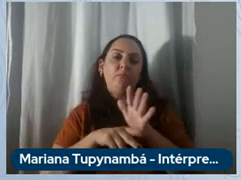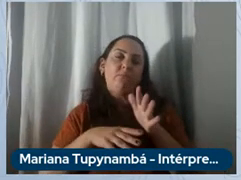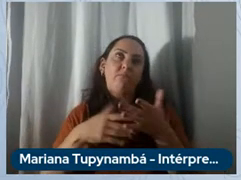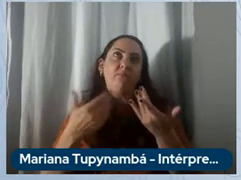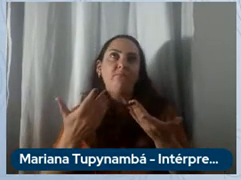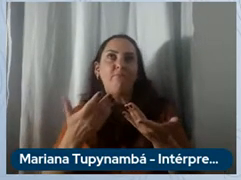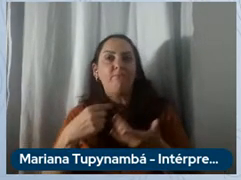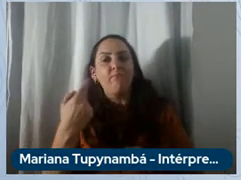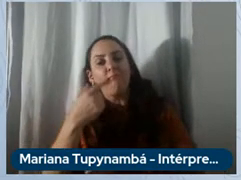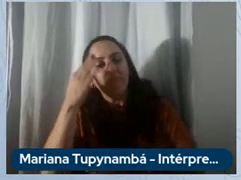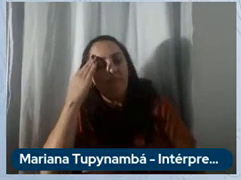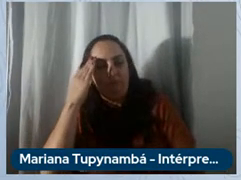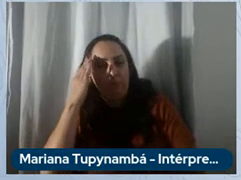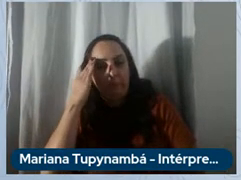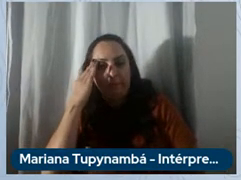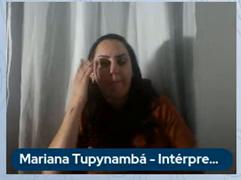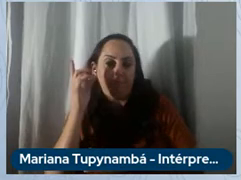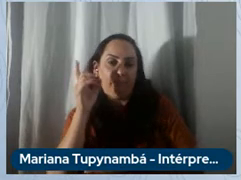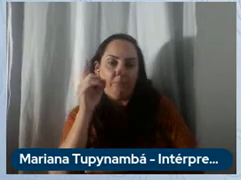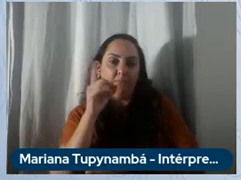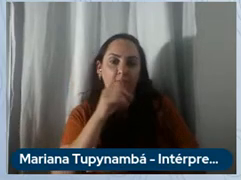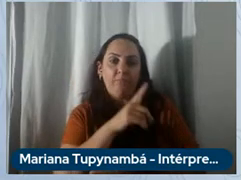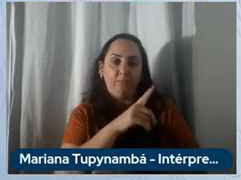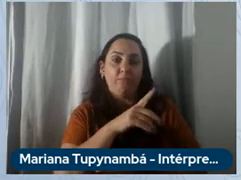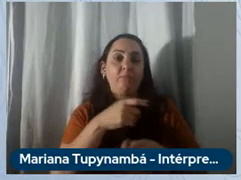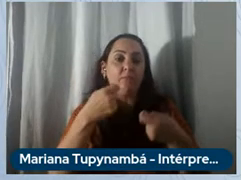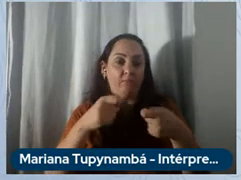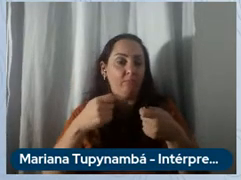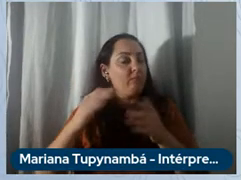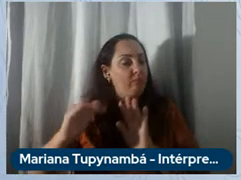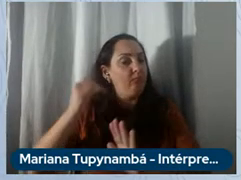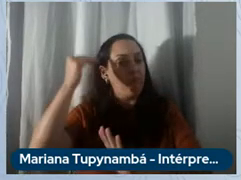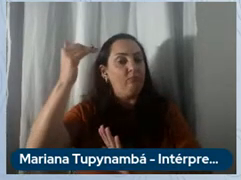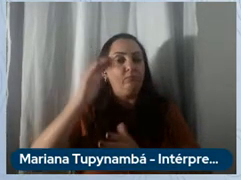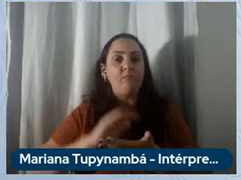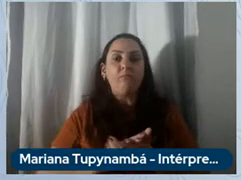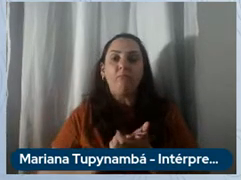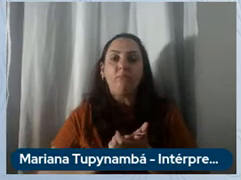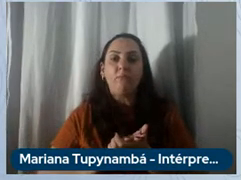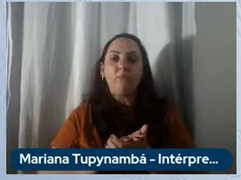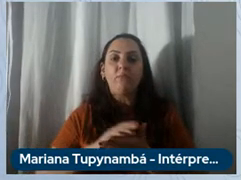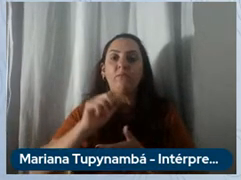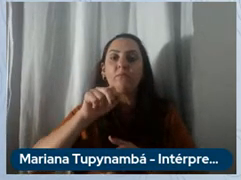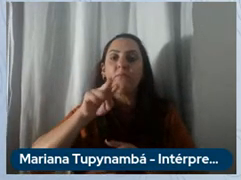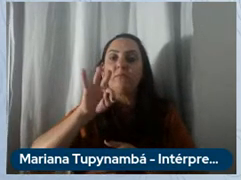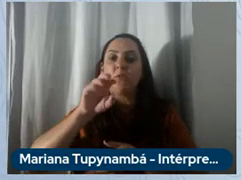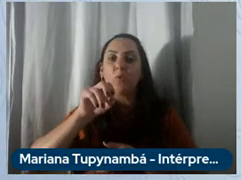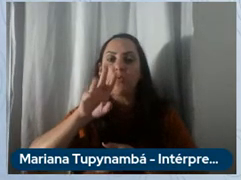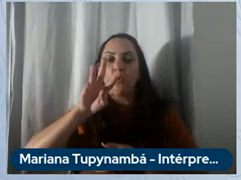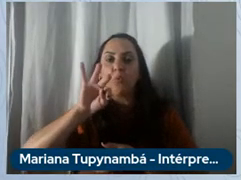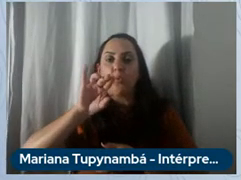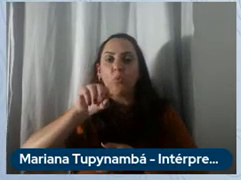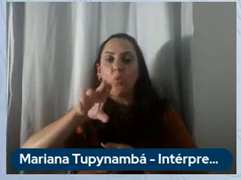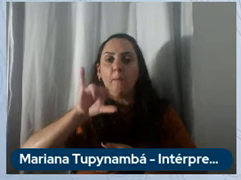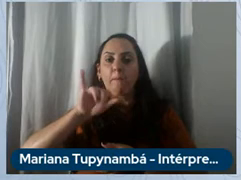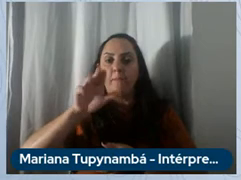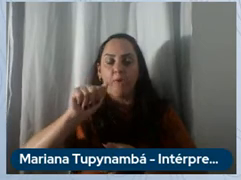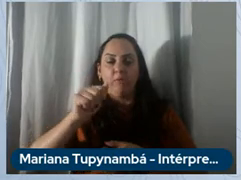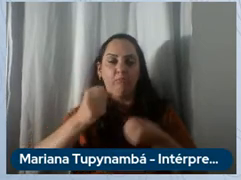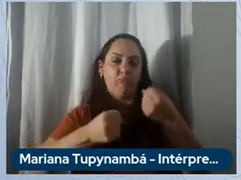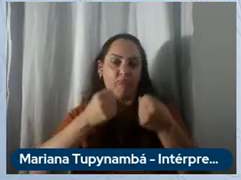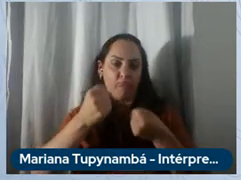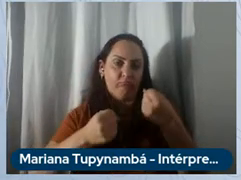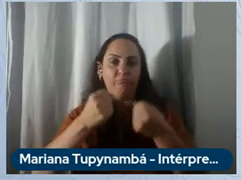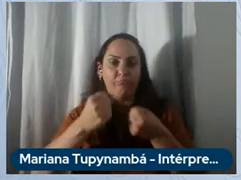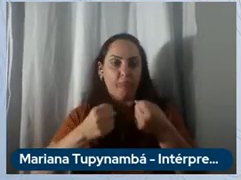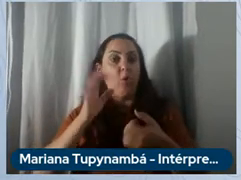logística é uma disciplina absolutamente predominante autonomia veicular isso já está acontecendo e vai acelerar